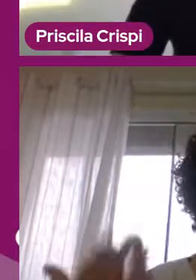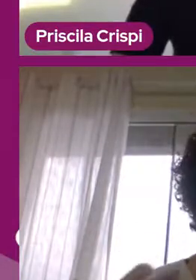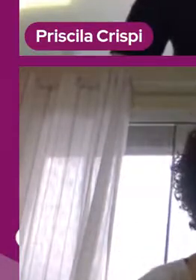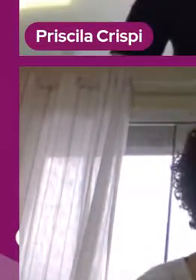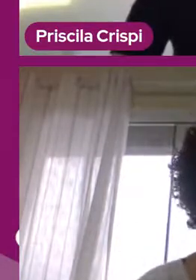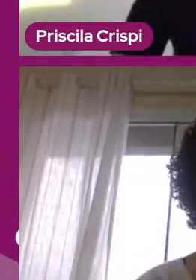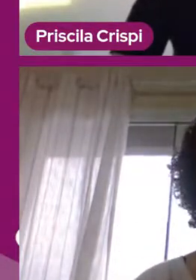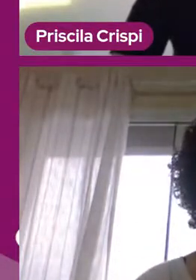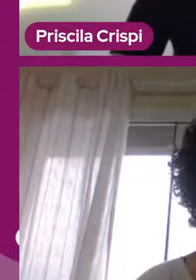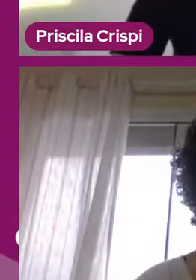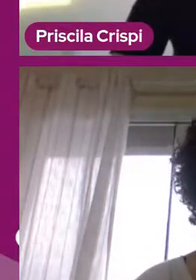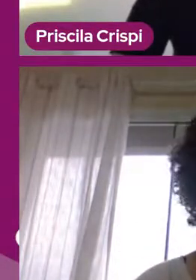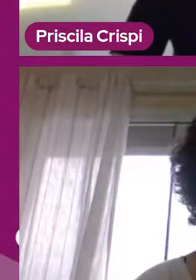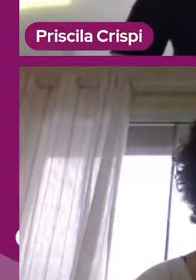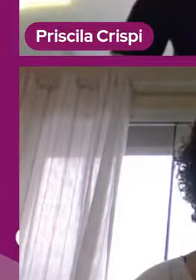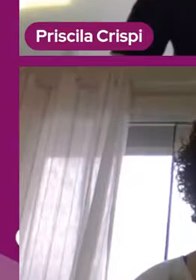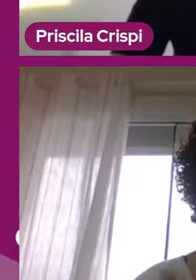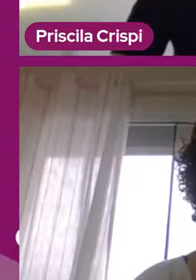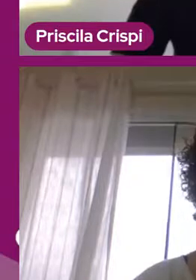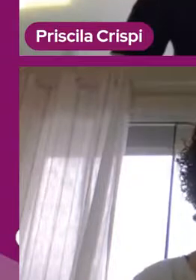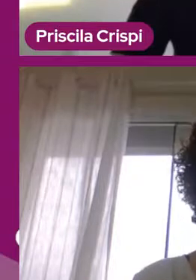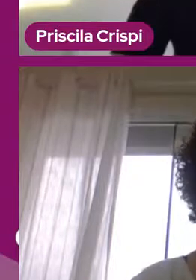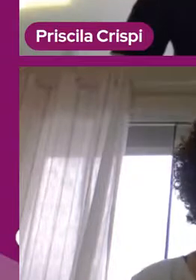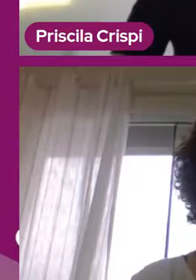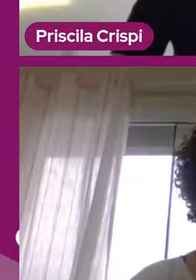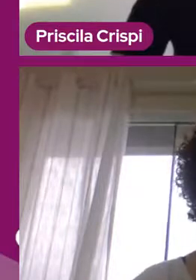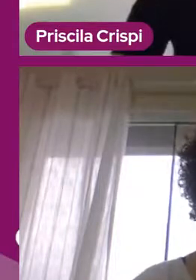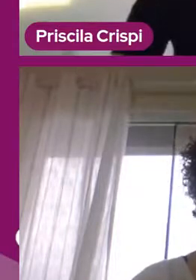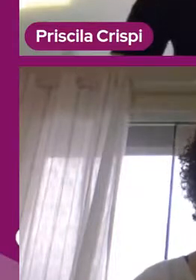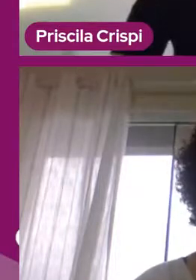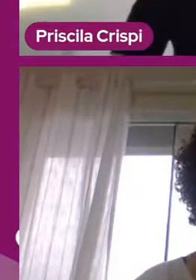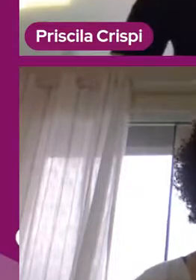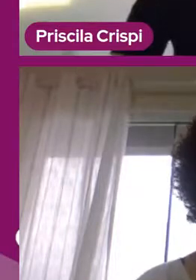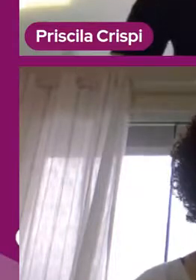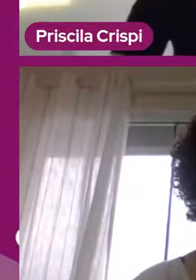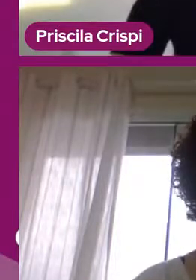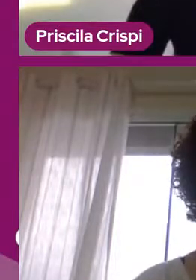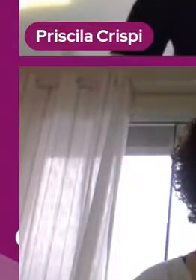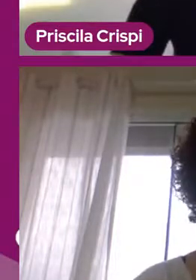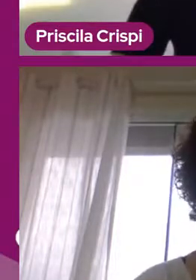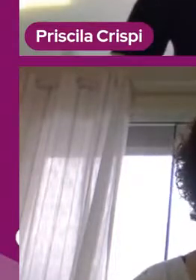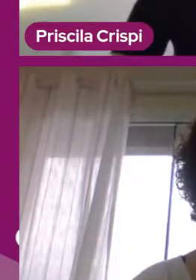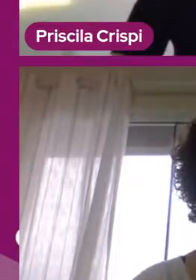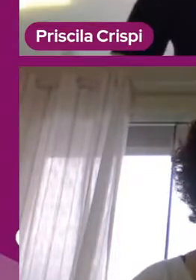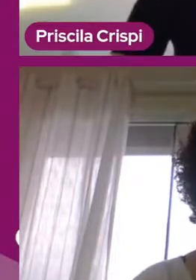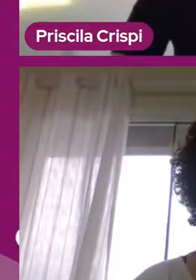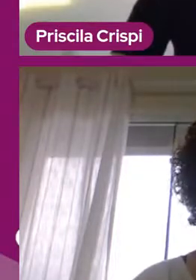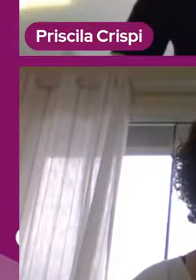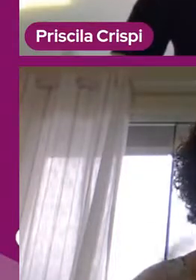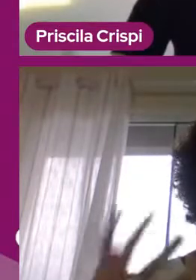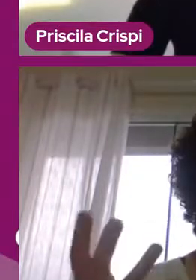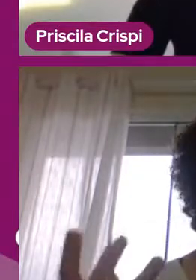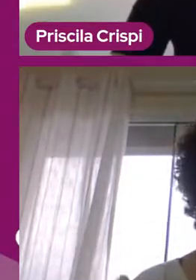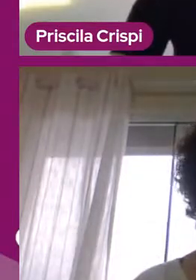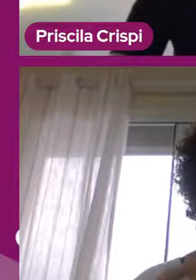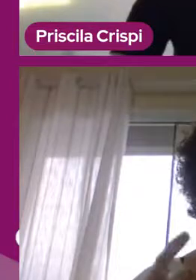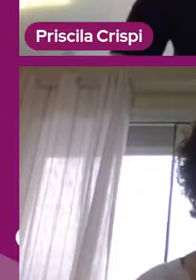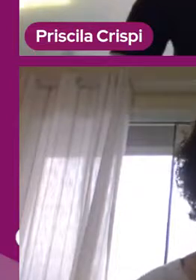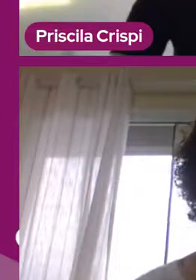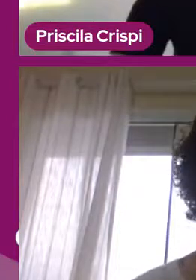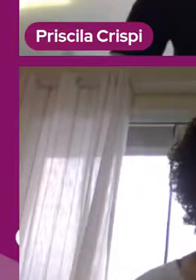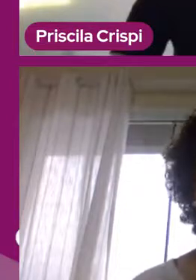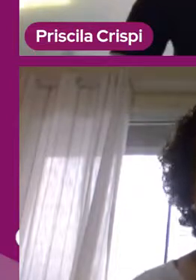Então, acredito que os filmes, assim, já tem uma linguagem, pelo que eu abordo, uma